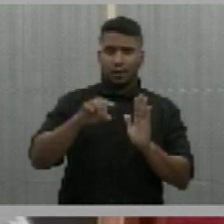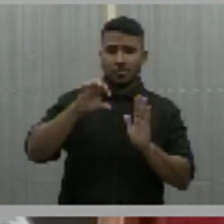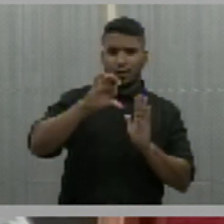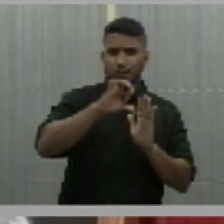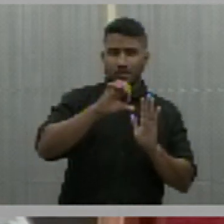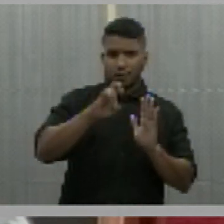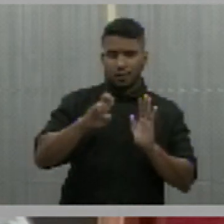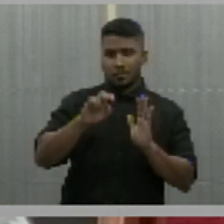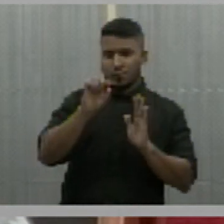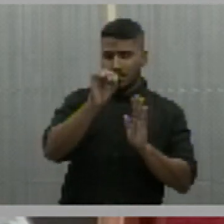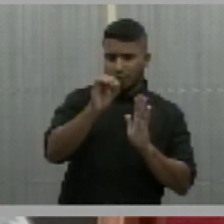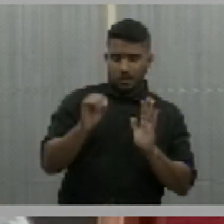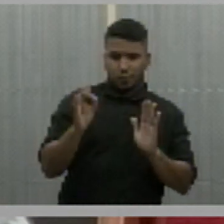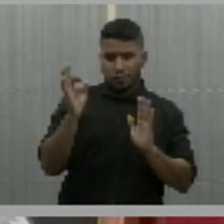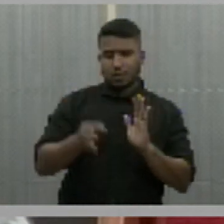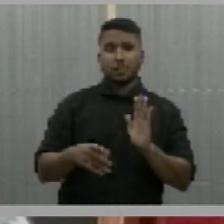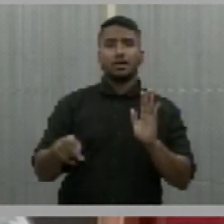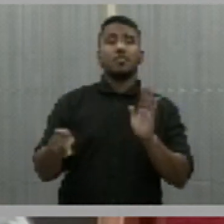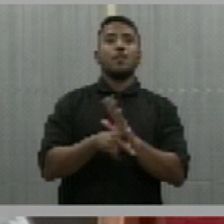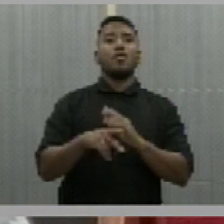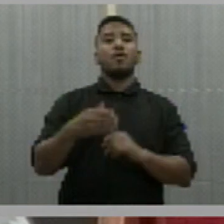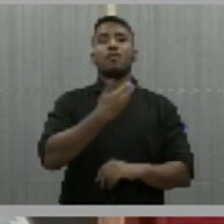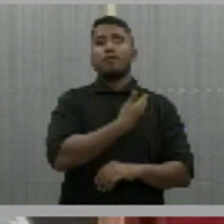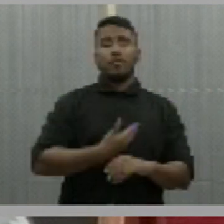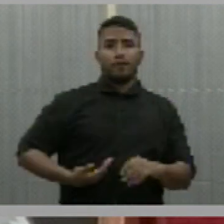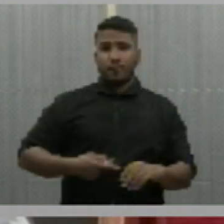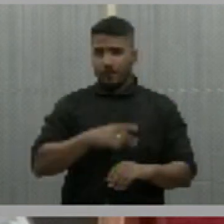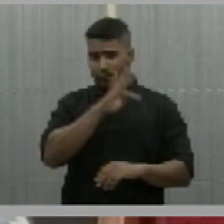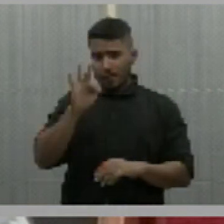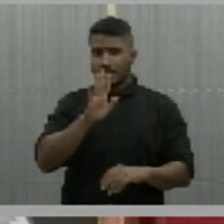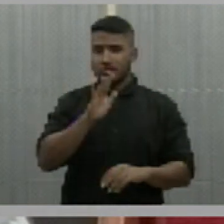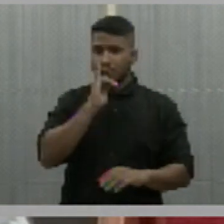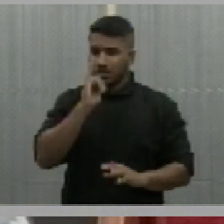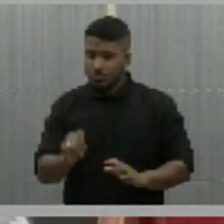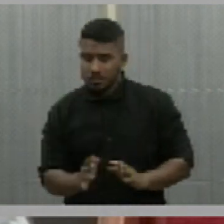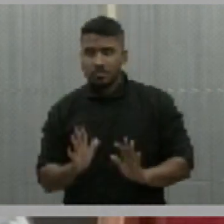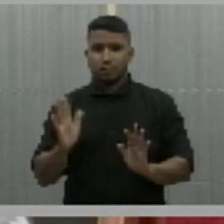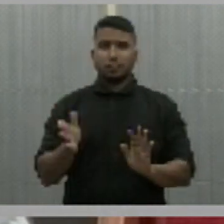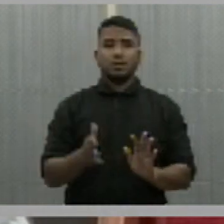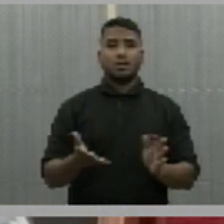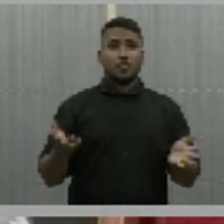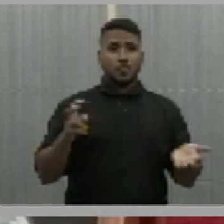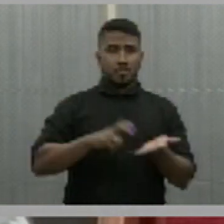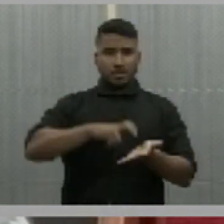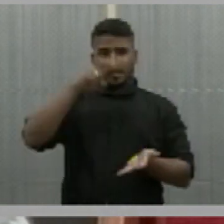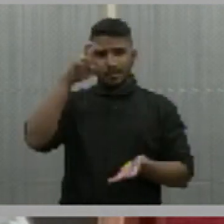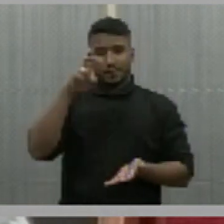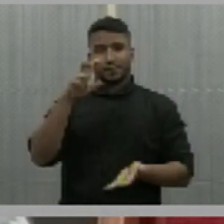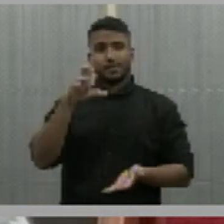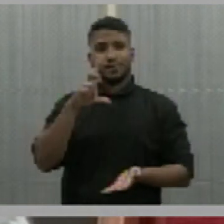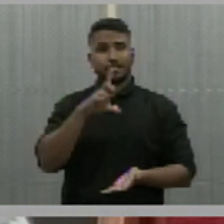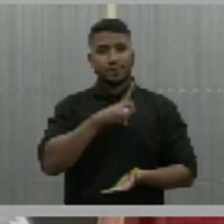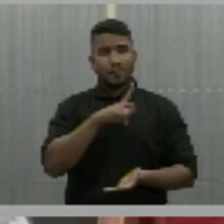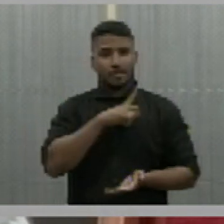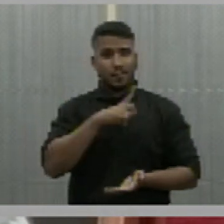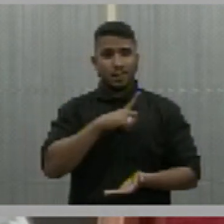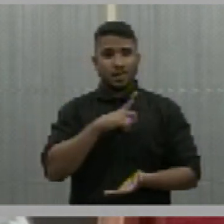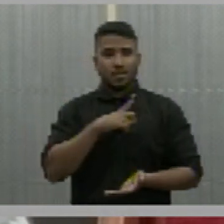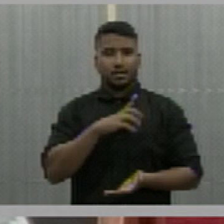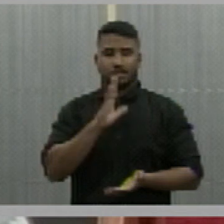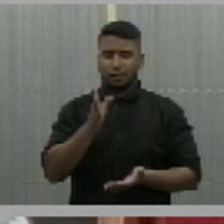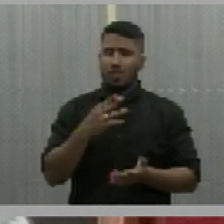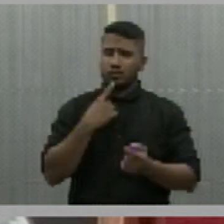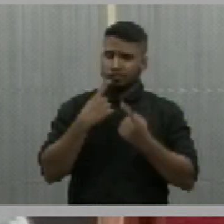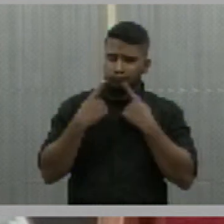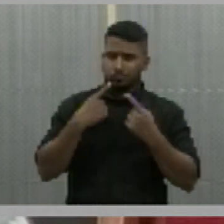apontado pelo governo federal. Amanhã, teve uma série de